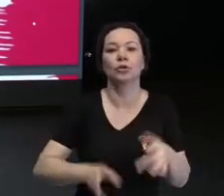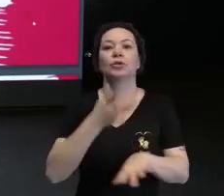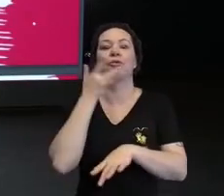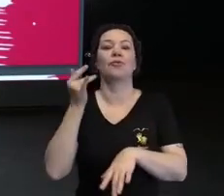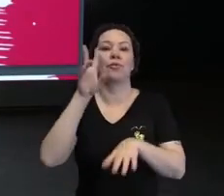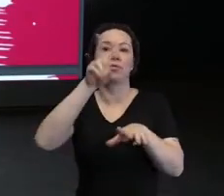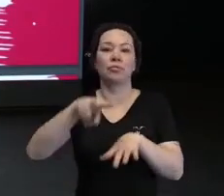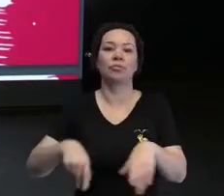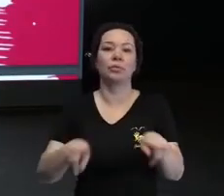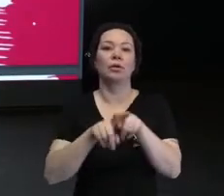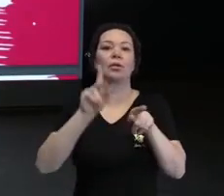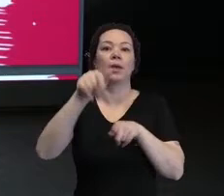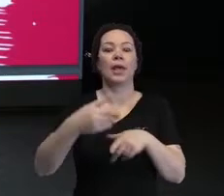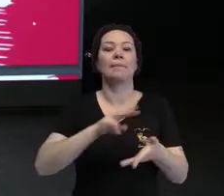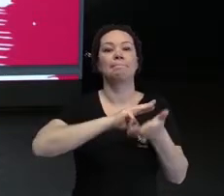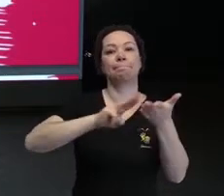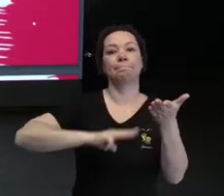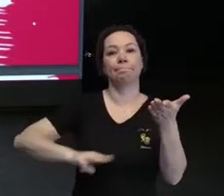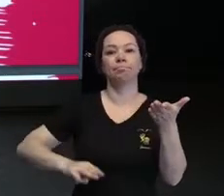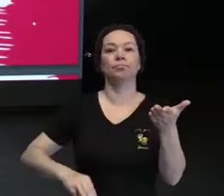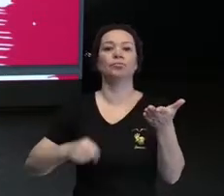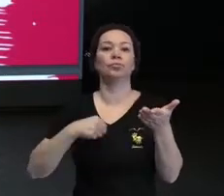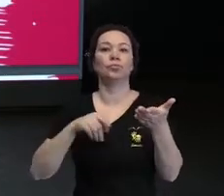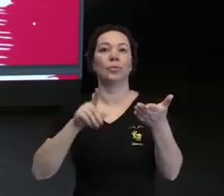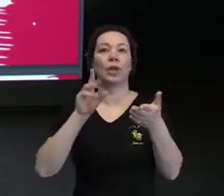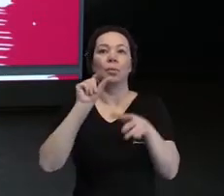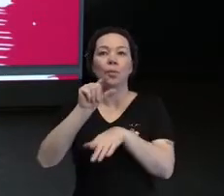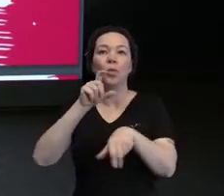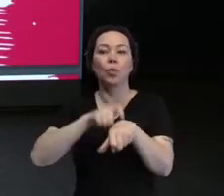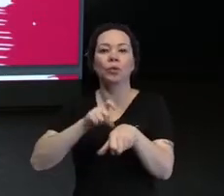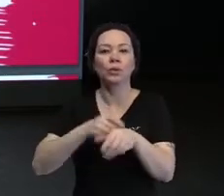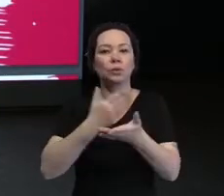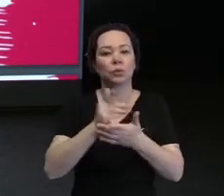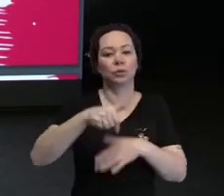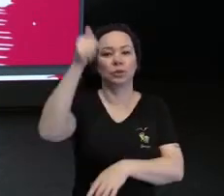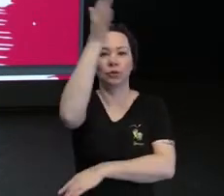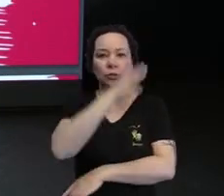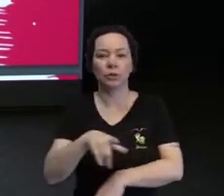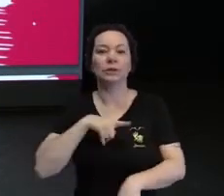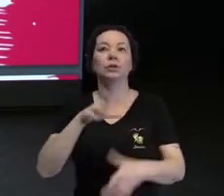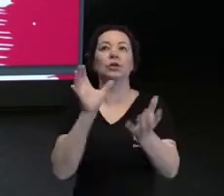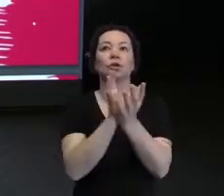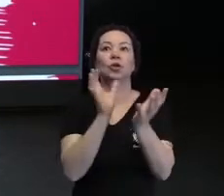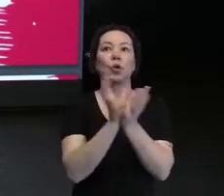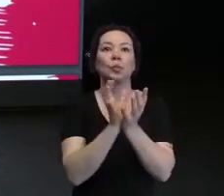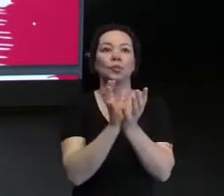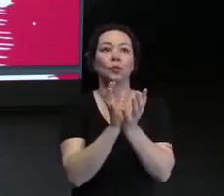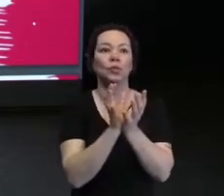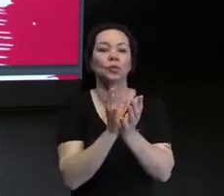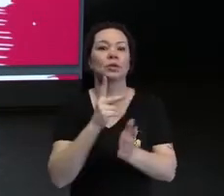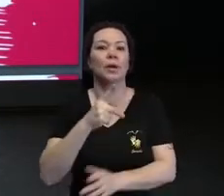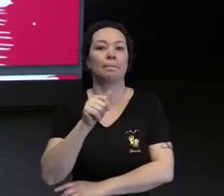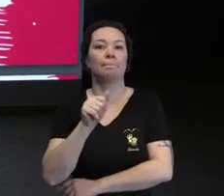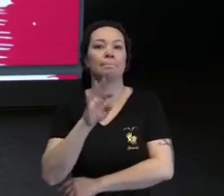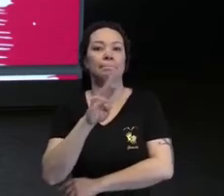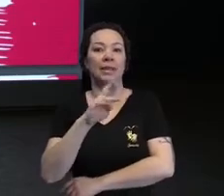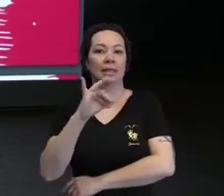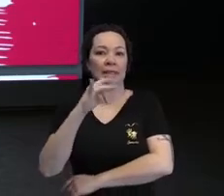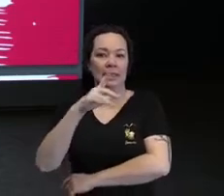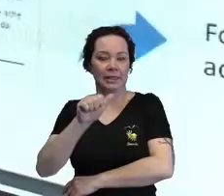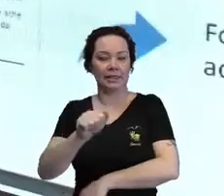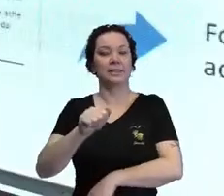também é uma metodologia que recentemente está vindo para o Brasil. A gente tem um grupo aí, a Patrícia Almeida, que eu sei que está